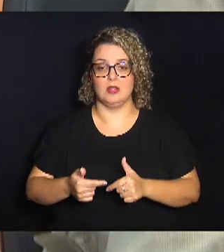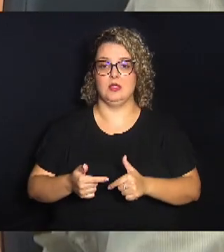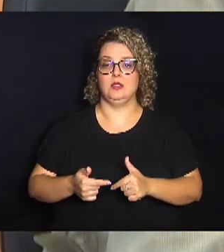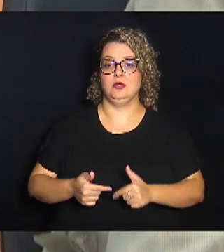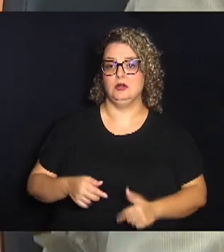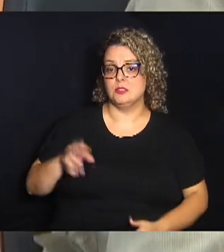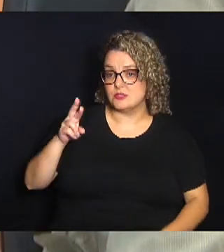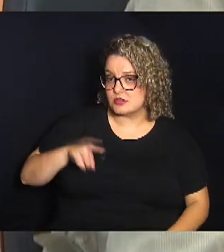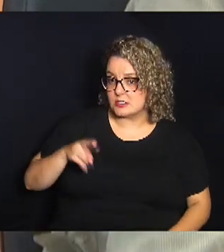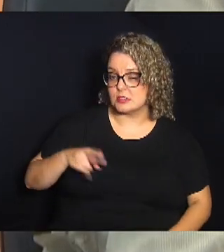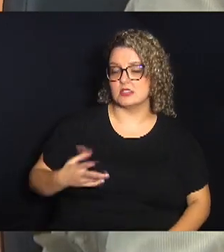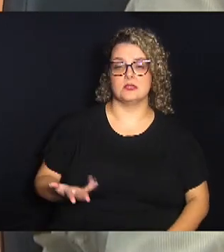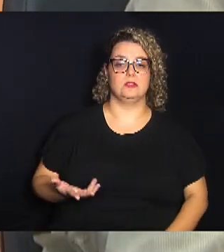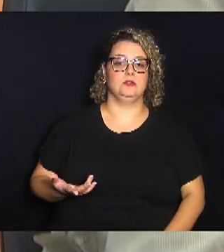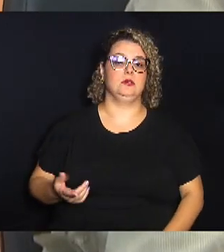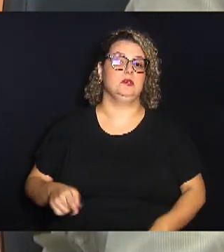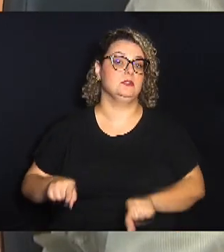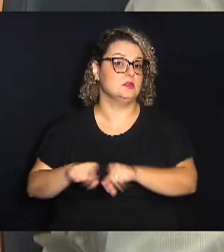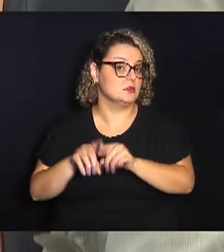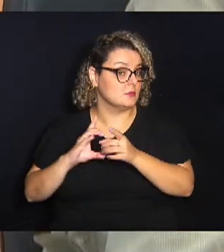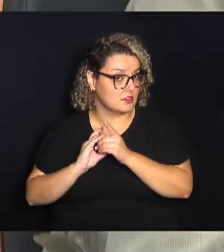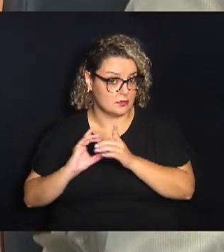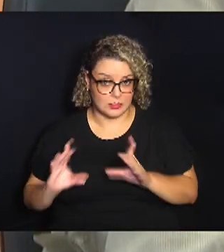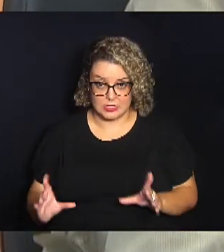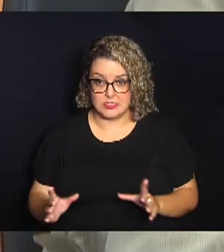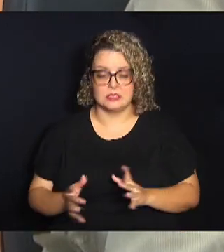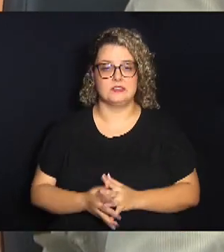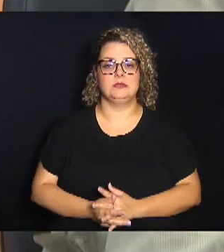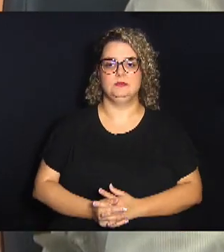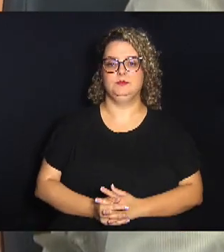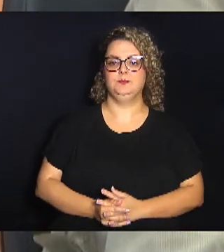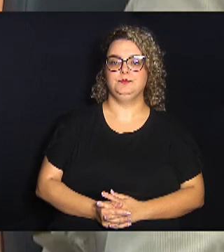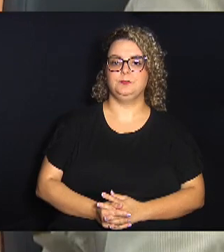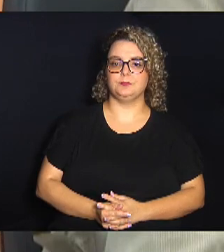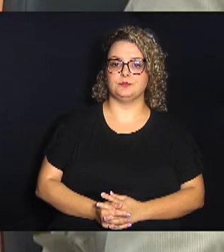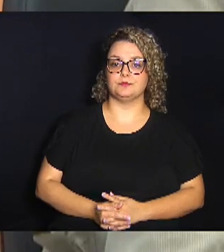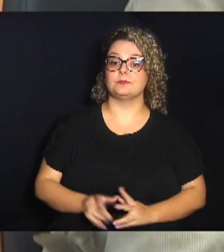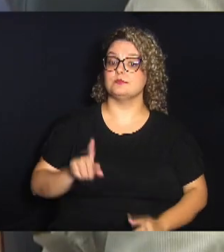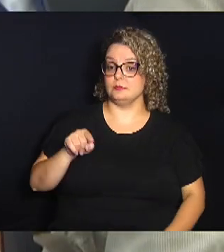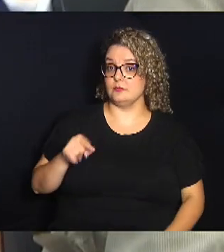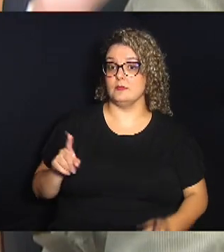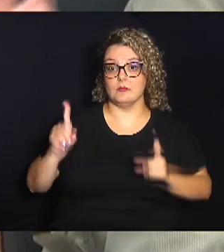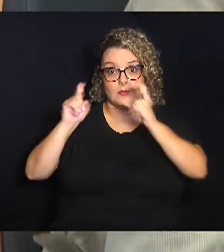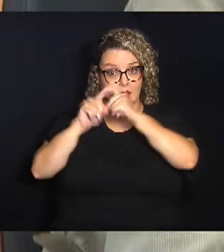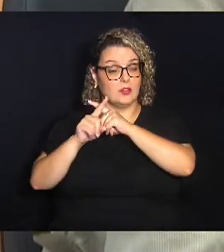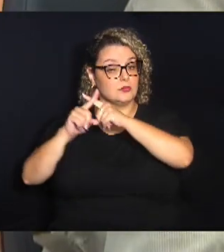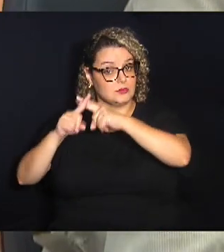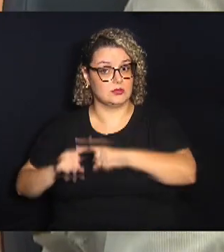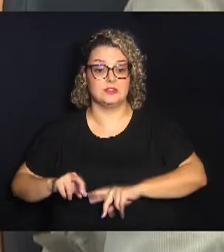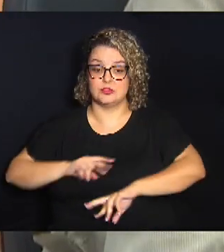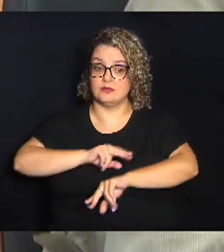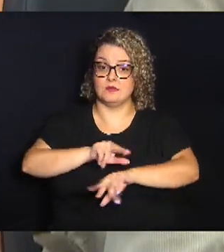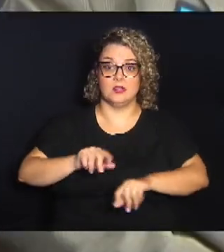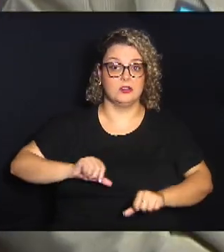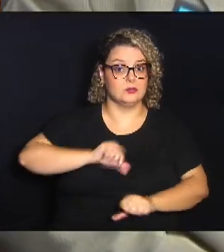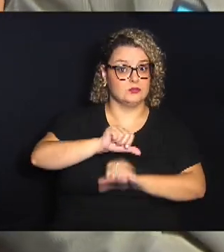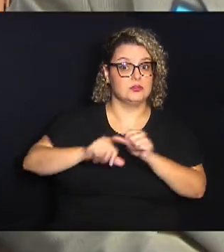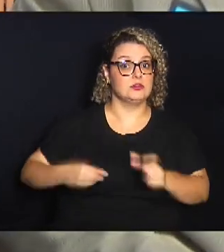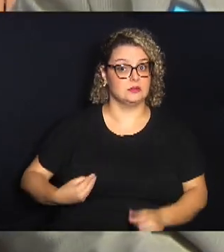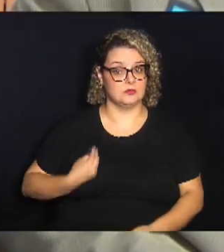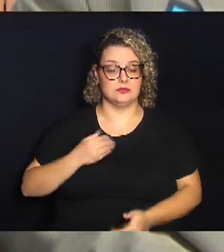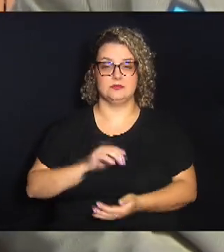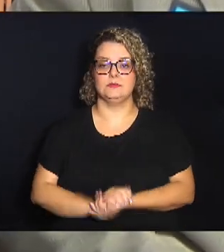causas e das questões democráticas. E esse é um desafio diante de tantas mudanças que nós estamos vivendo.